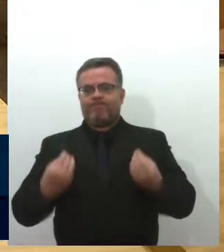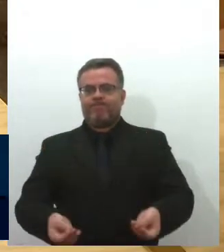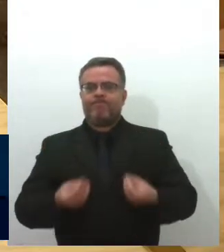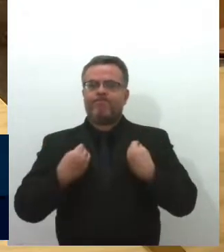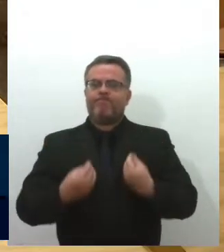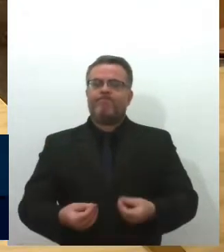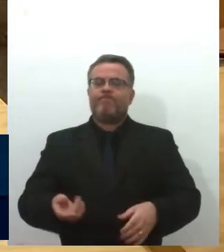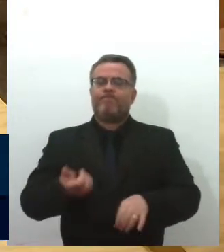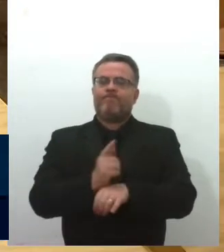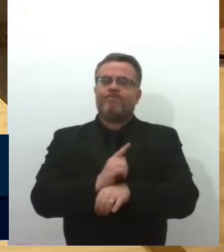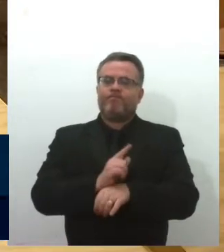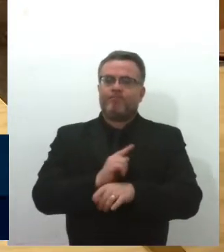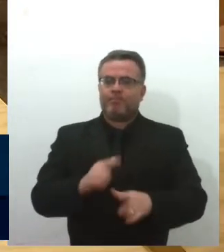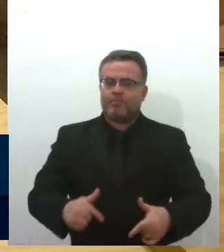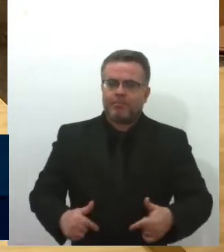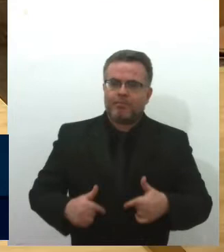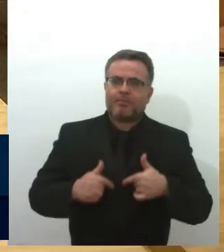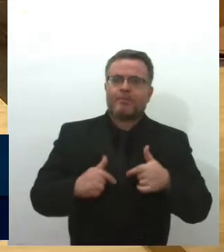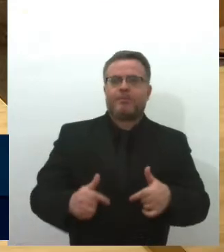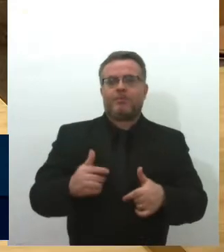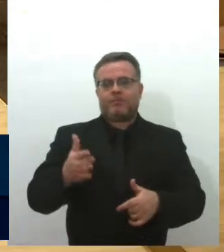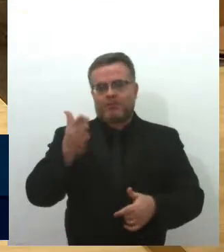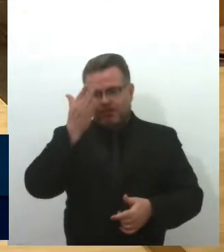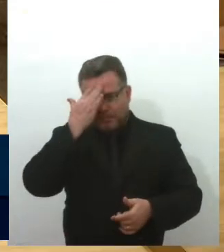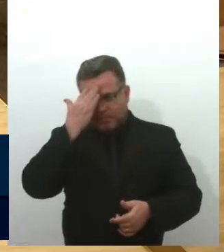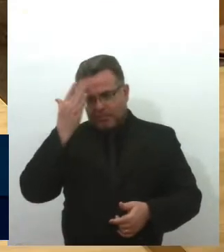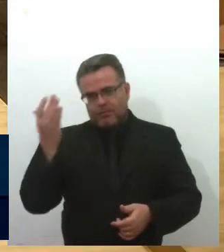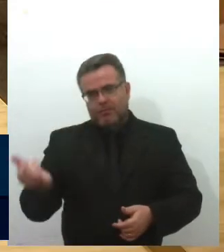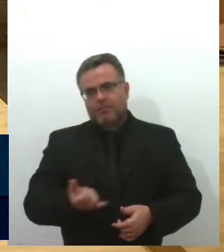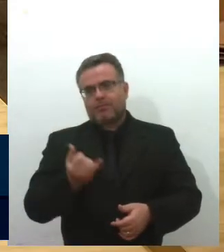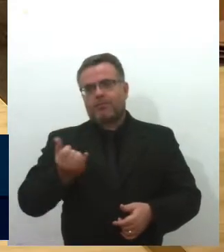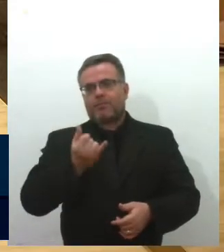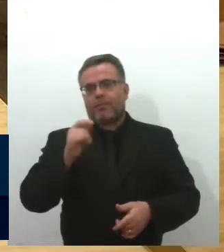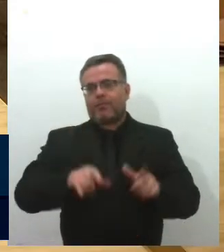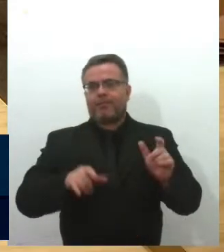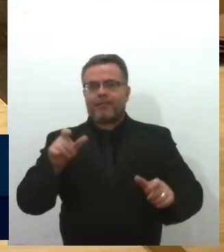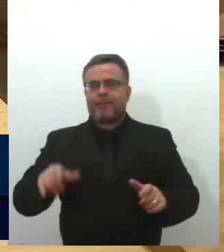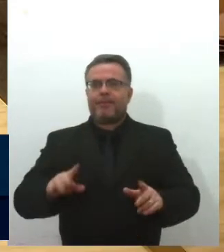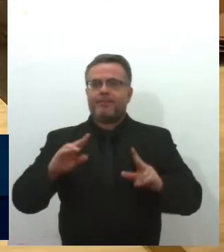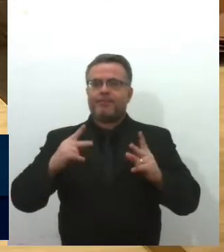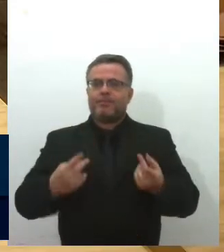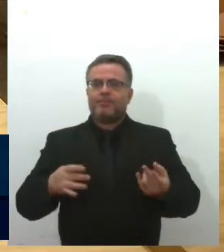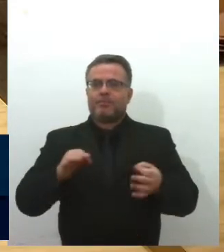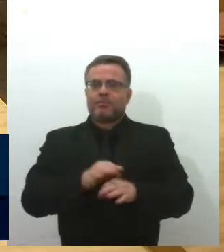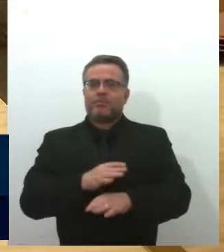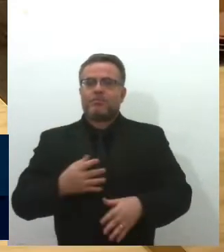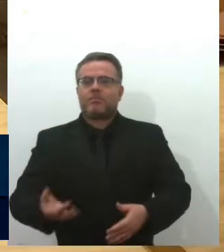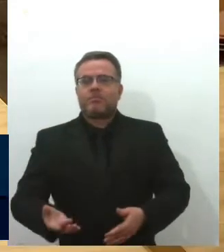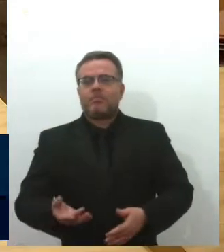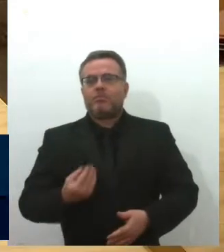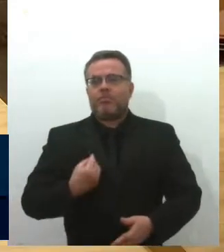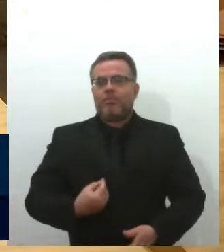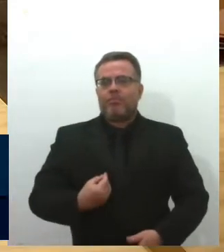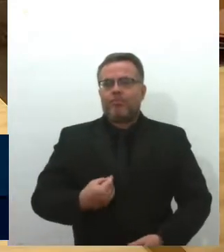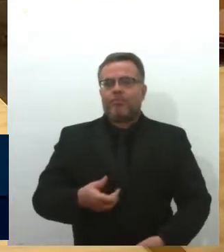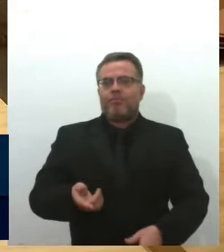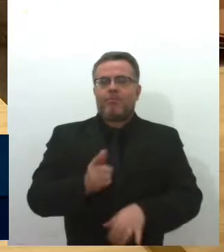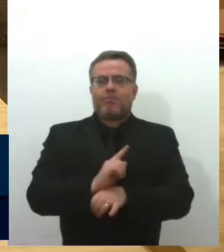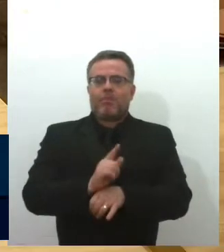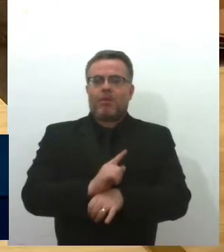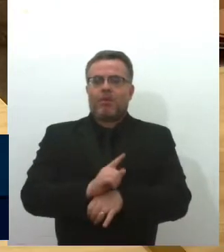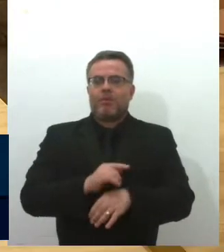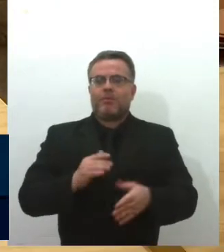em buscar entender a importância do ser humano na gestão. Então,